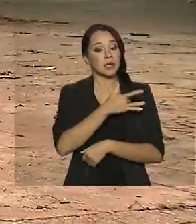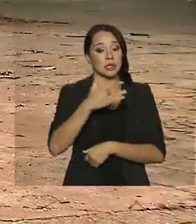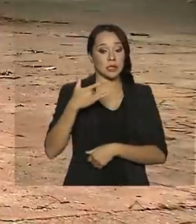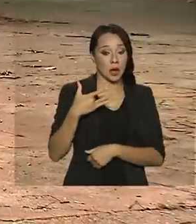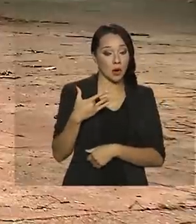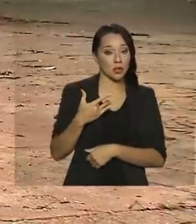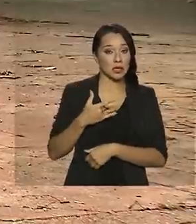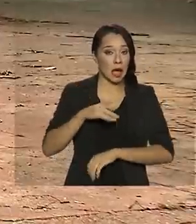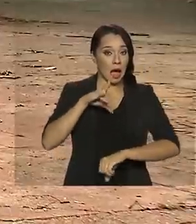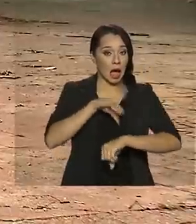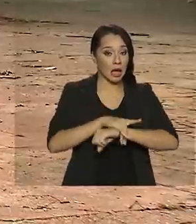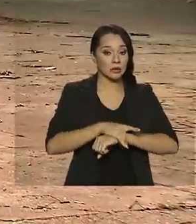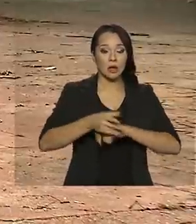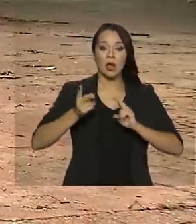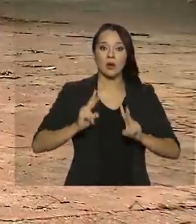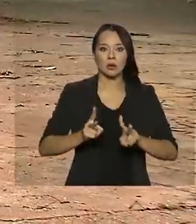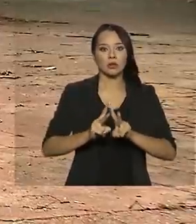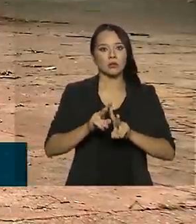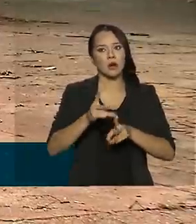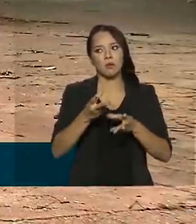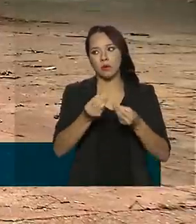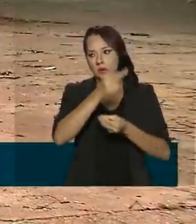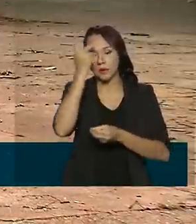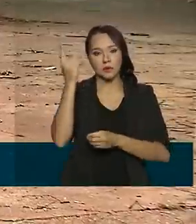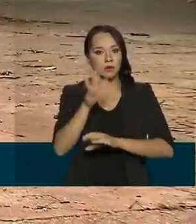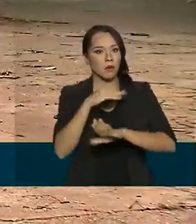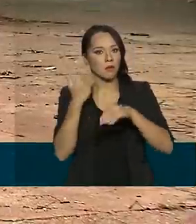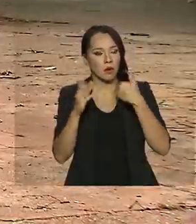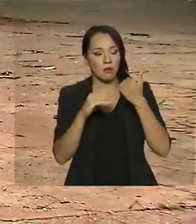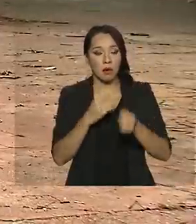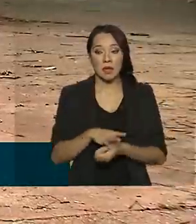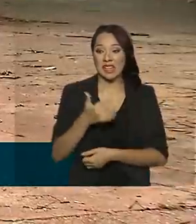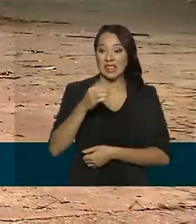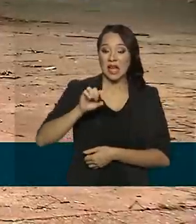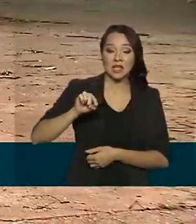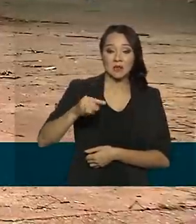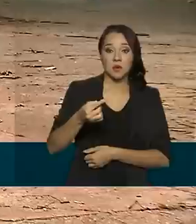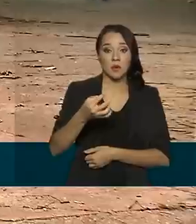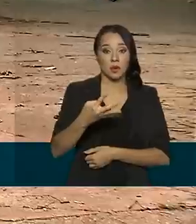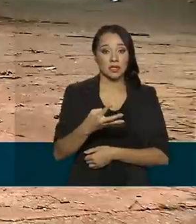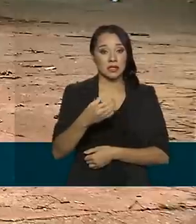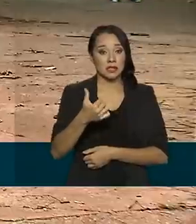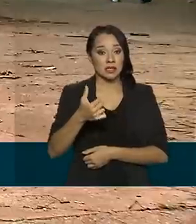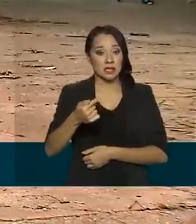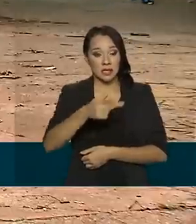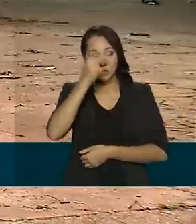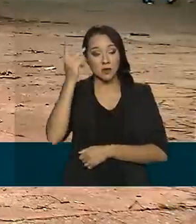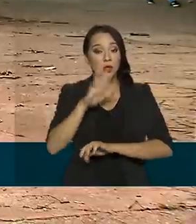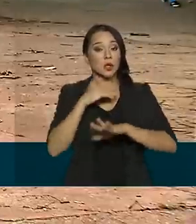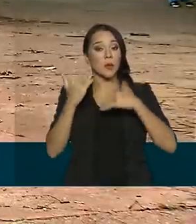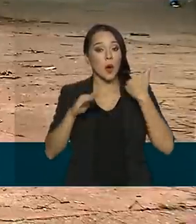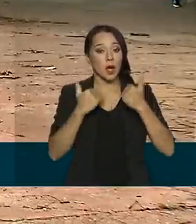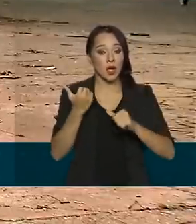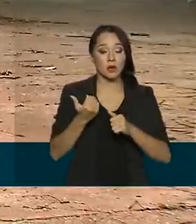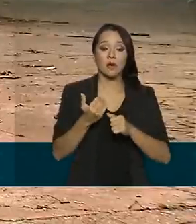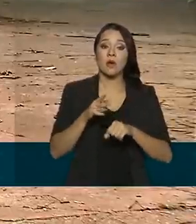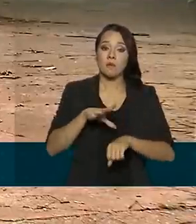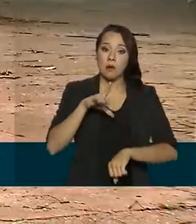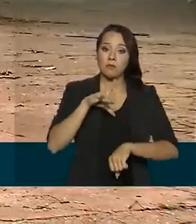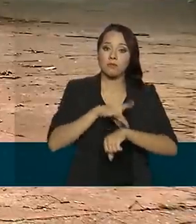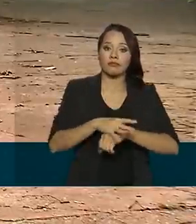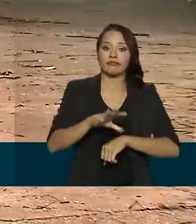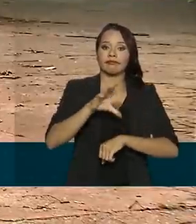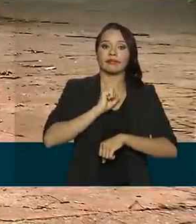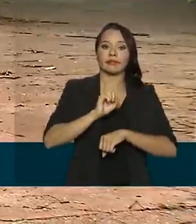Saúde, a AIDS continua matando no país. Foram 10.417 mortes devido à doença